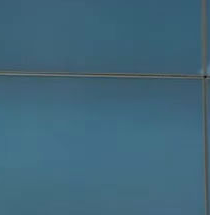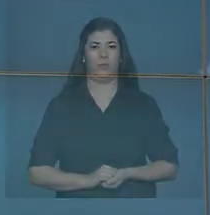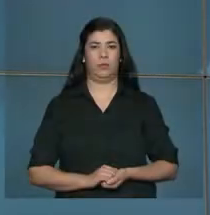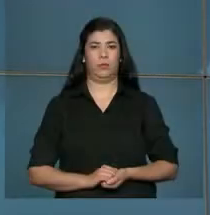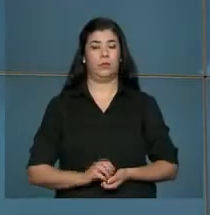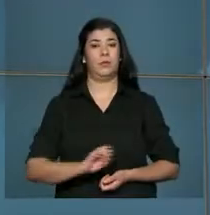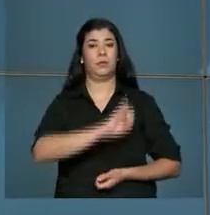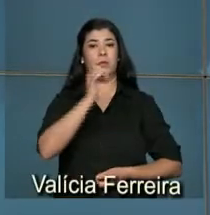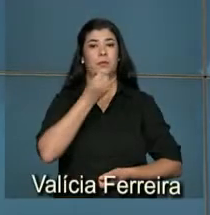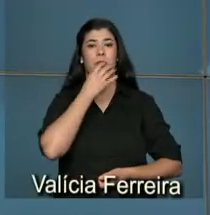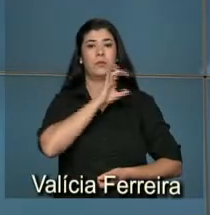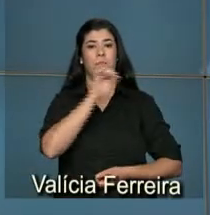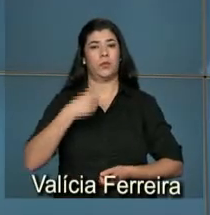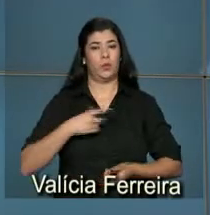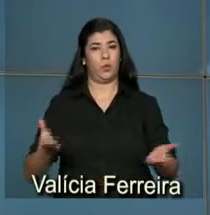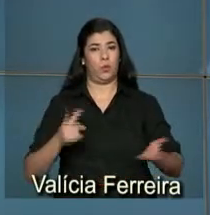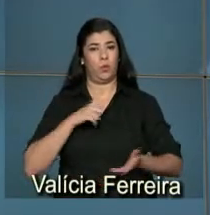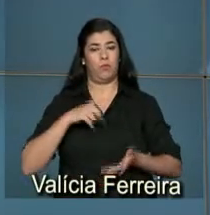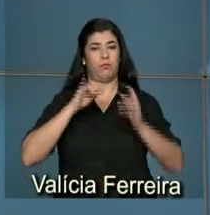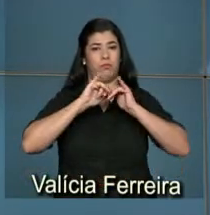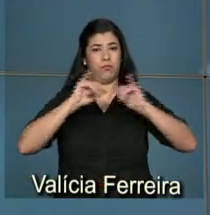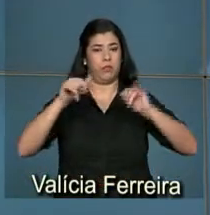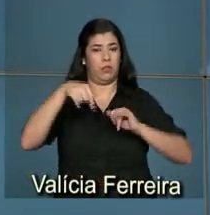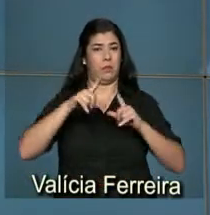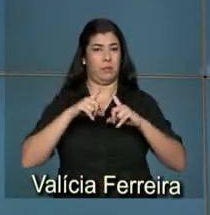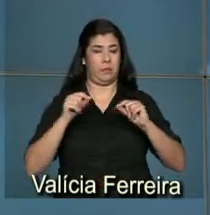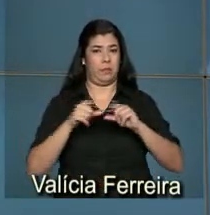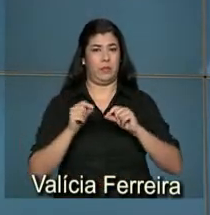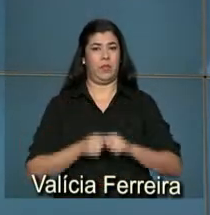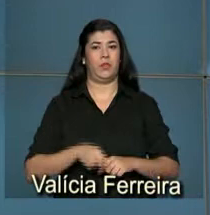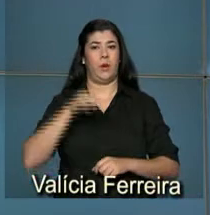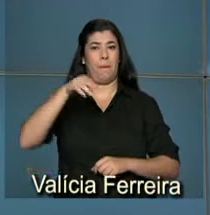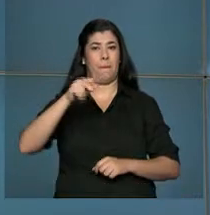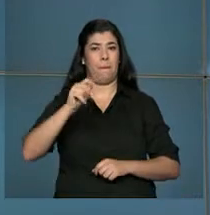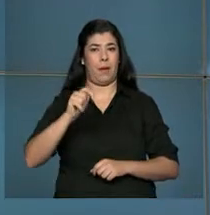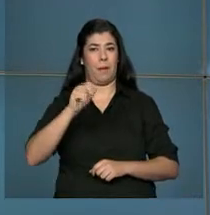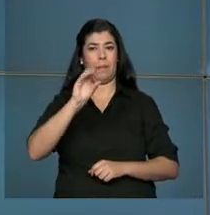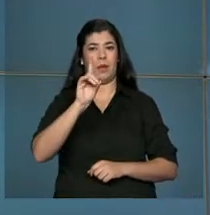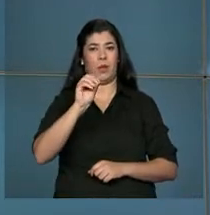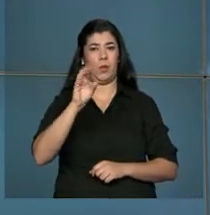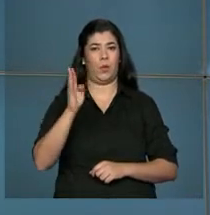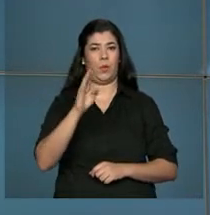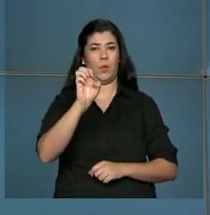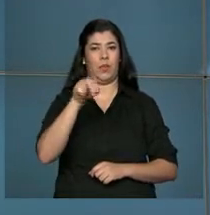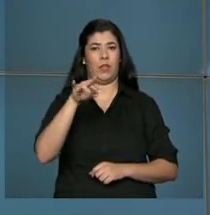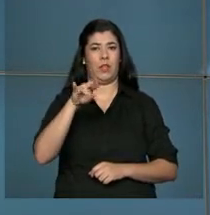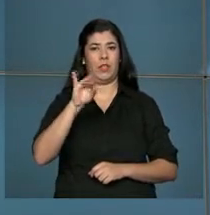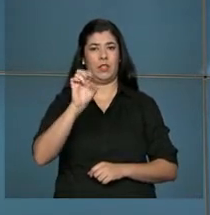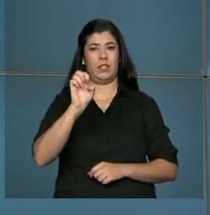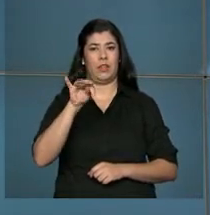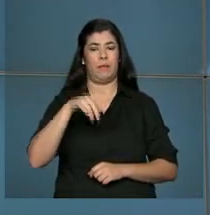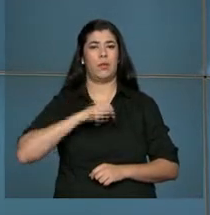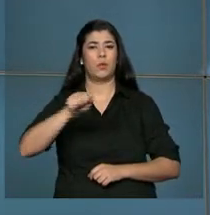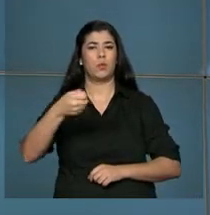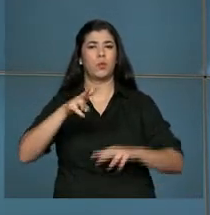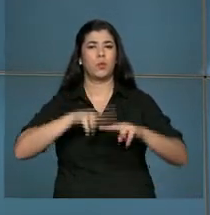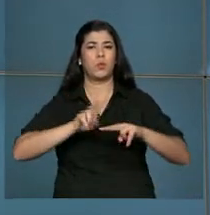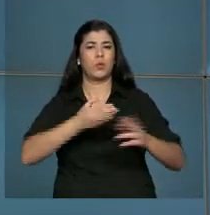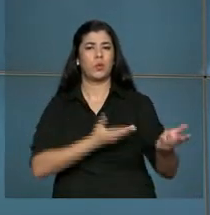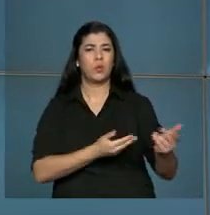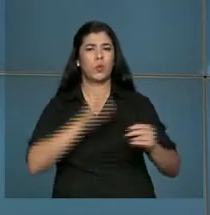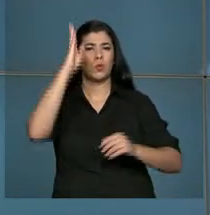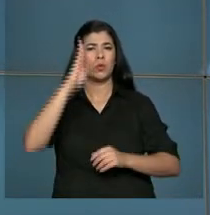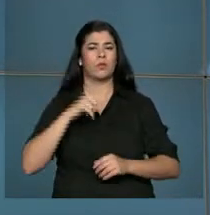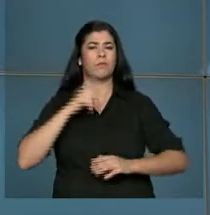Olá, bom dia. Será divulgado logo mais em Brasília o mapa do encarceramento os jovens do Brasil. A publicação